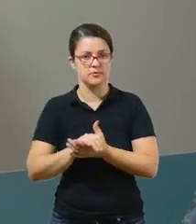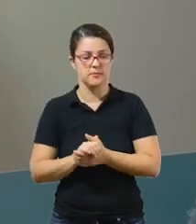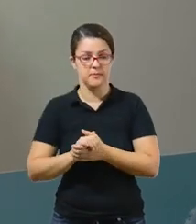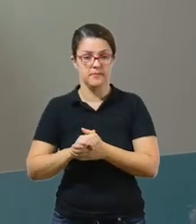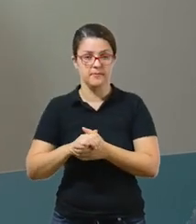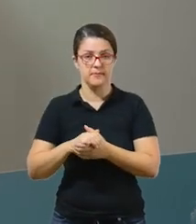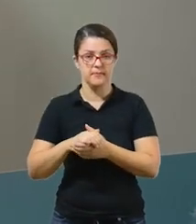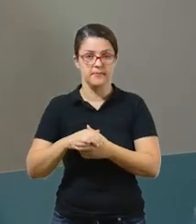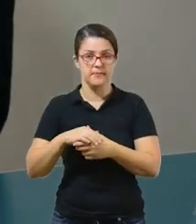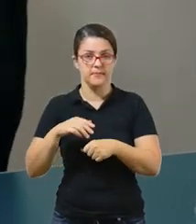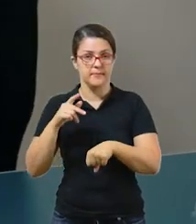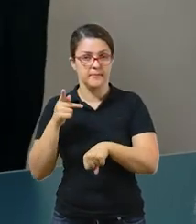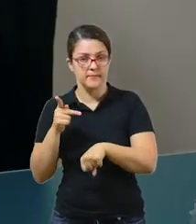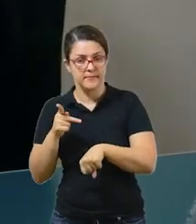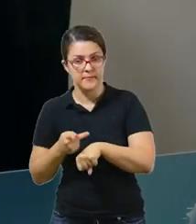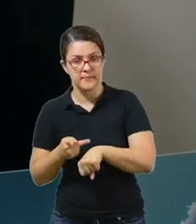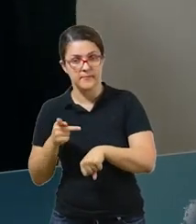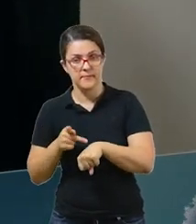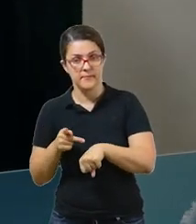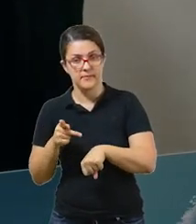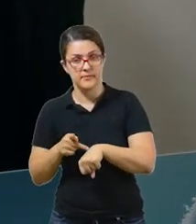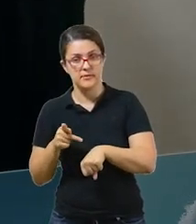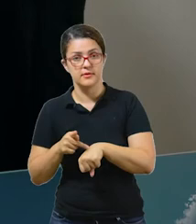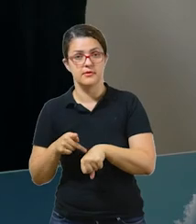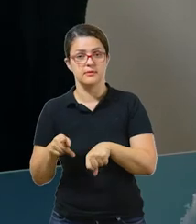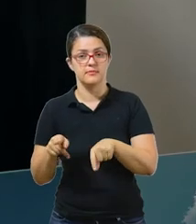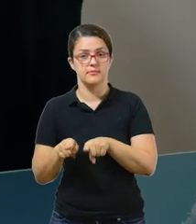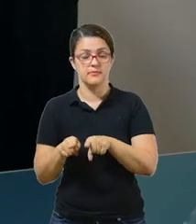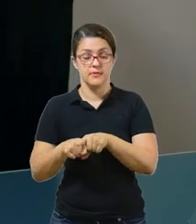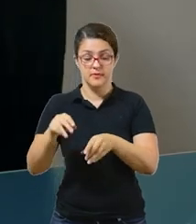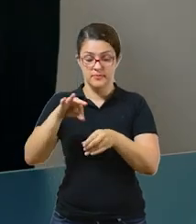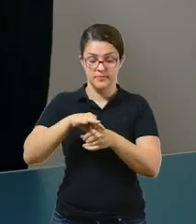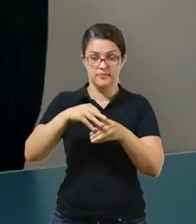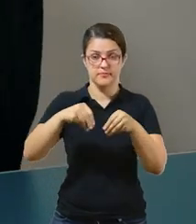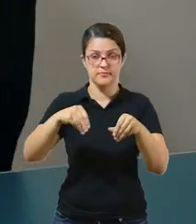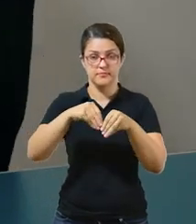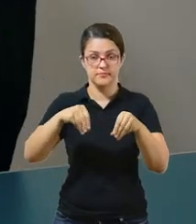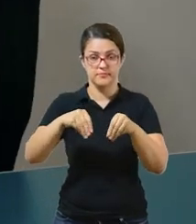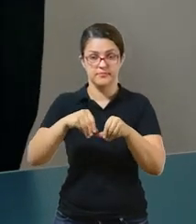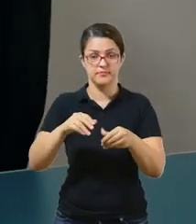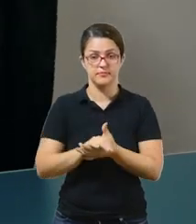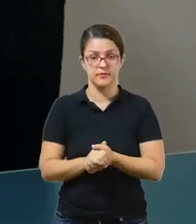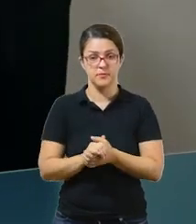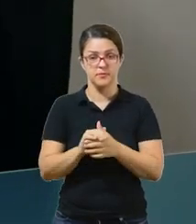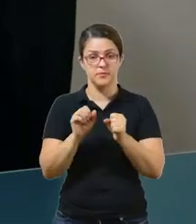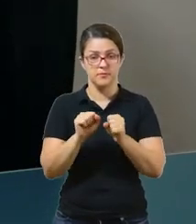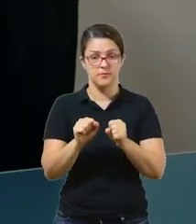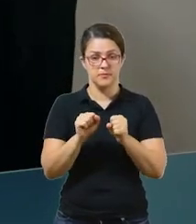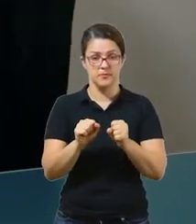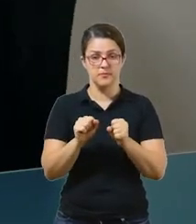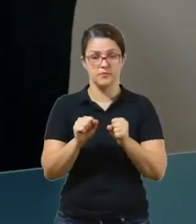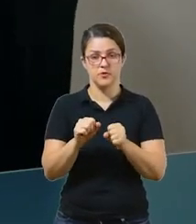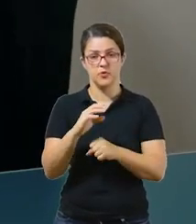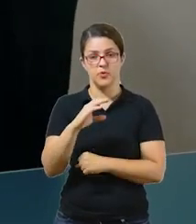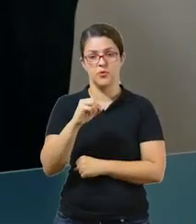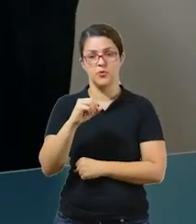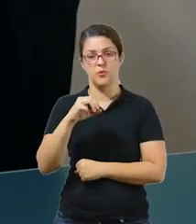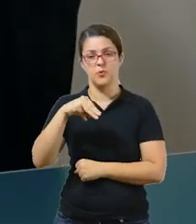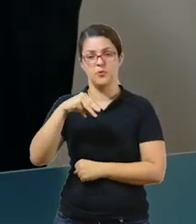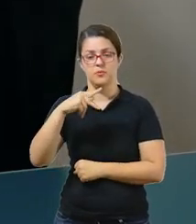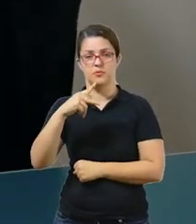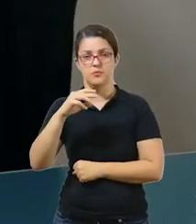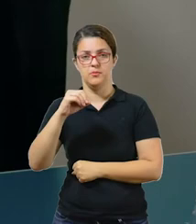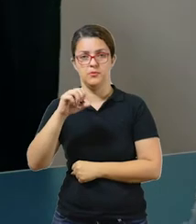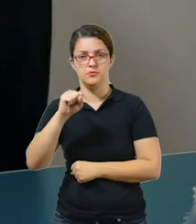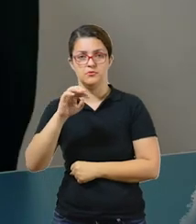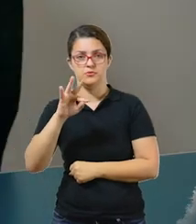mudas diversas, da sua preferência. Composto, matéria orgânica. Você pode usar restos de folhas secas e